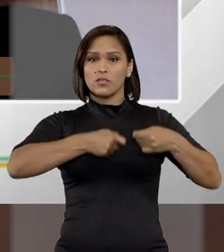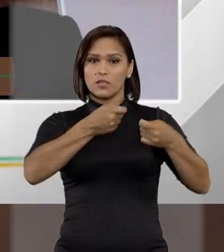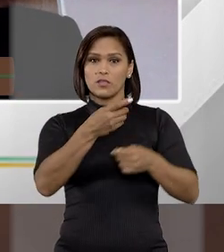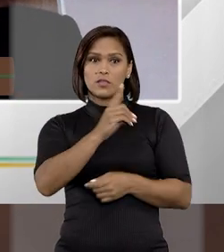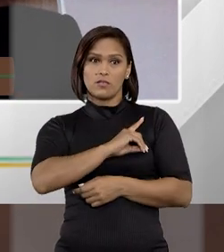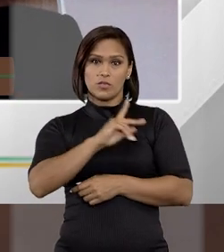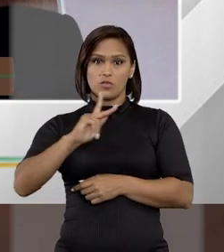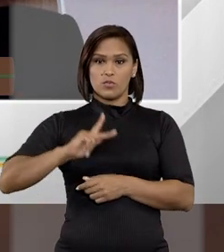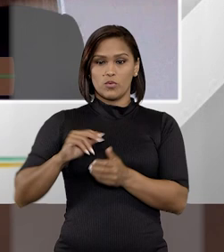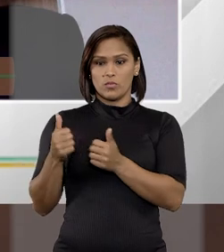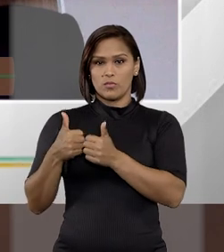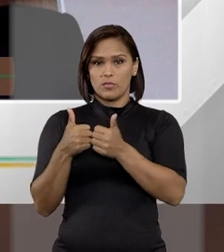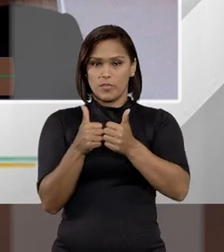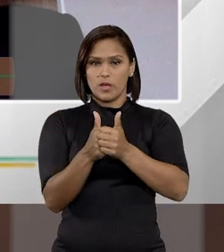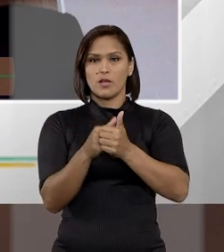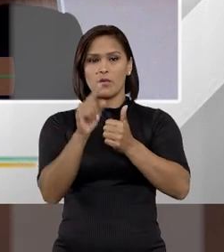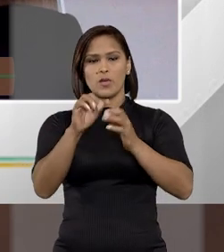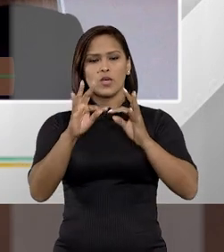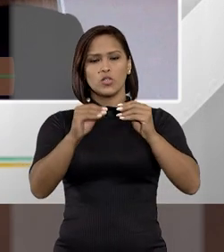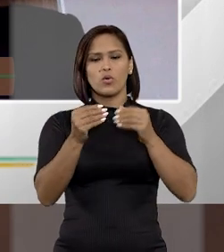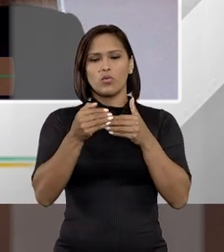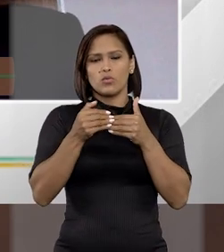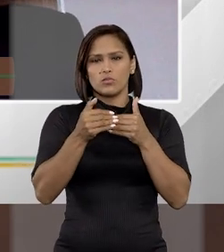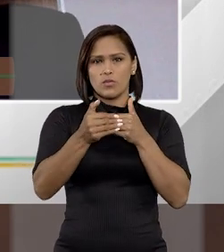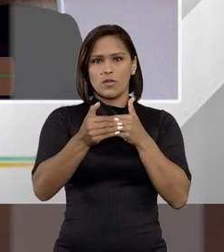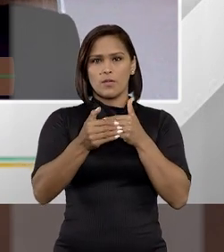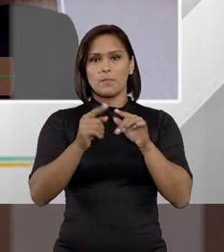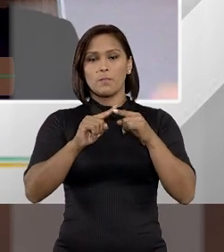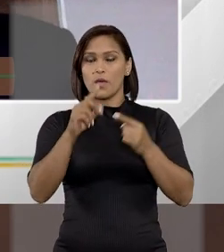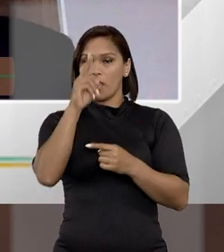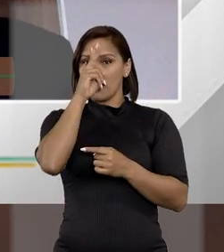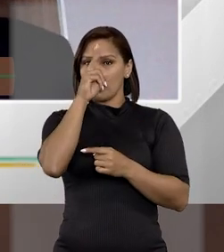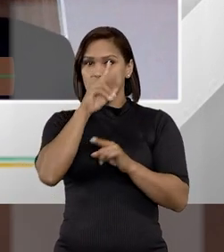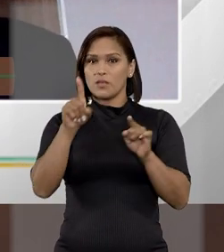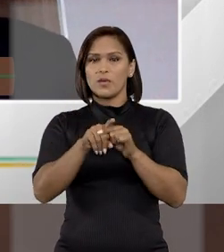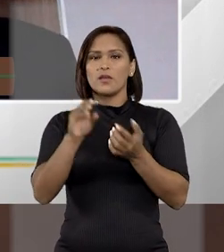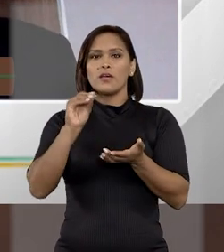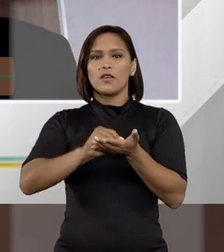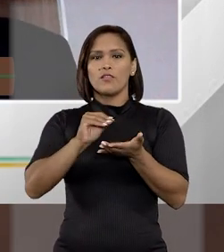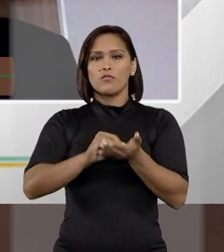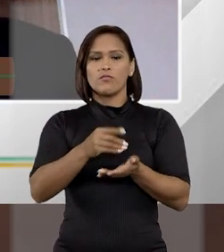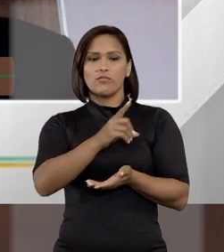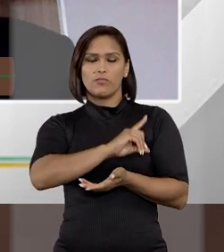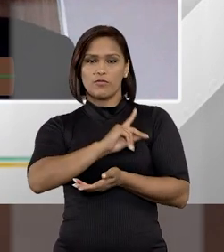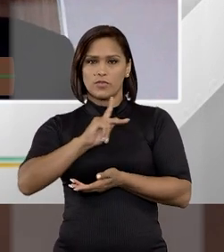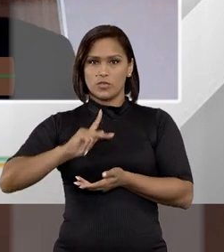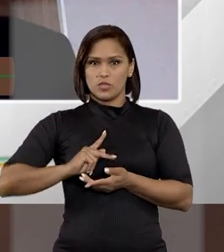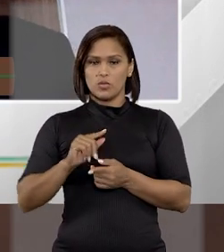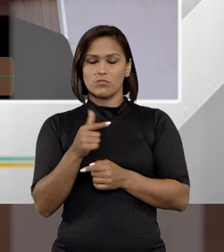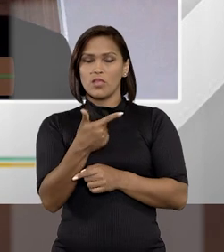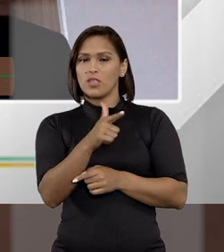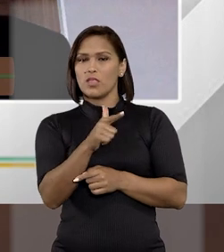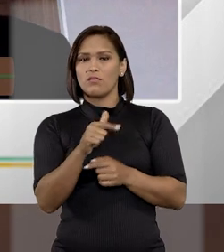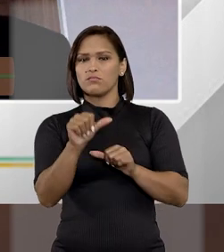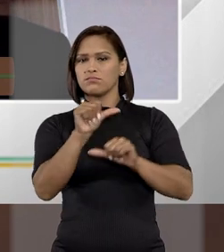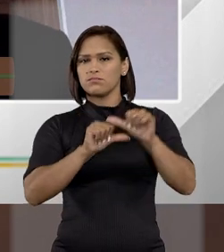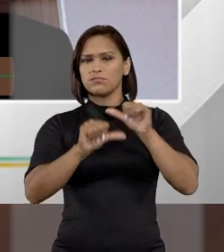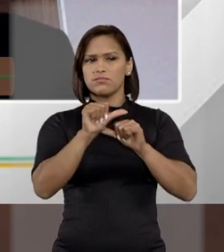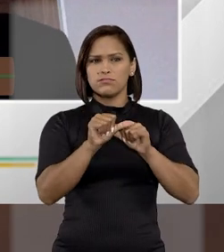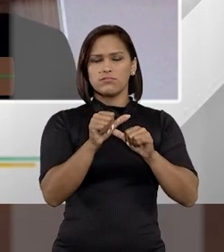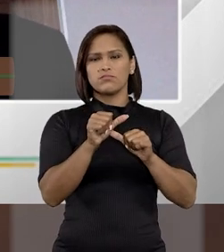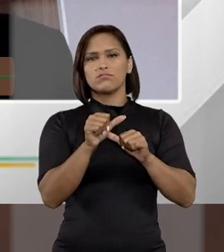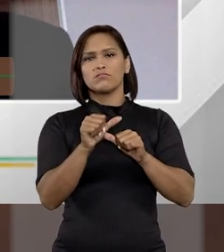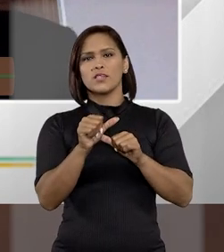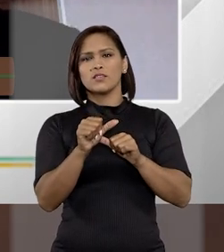defensor para acompanhar todo aquele procedimento. Mas vai lembrar que a ausência do defensor, ela em nenhum momento vai